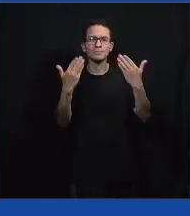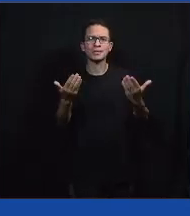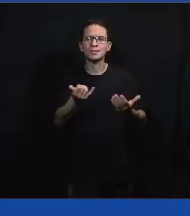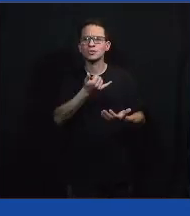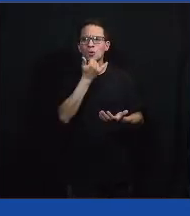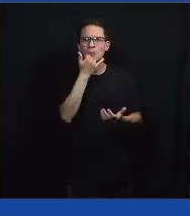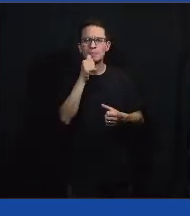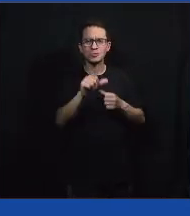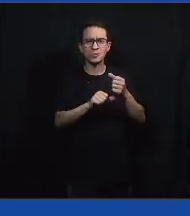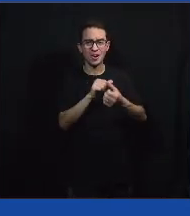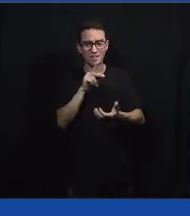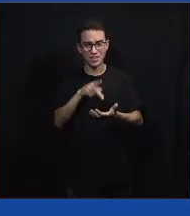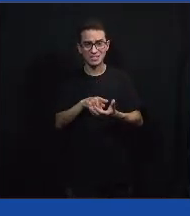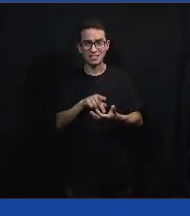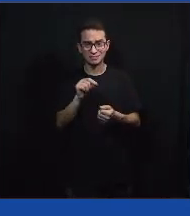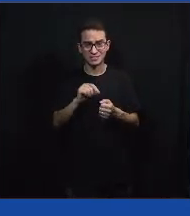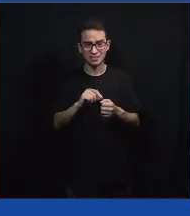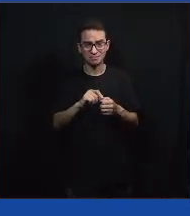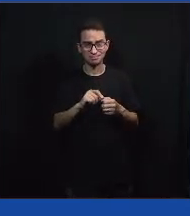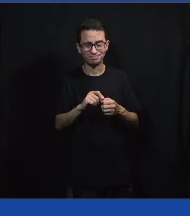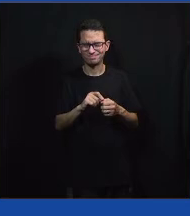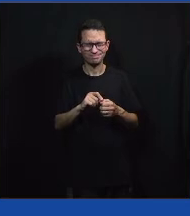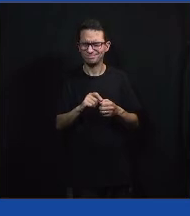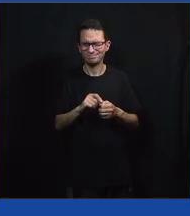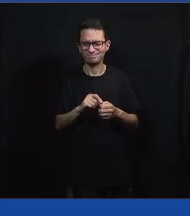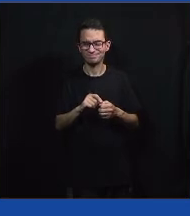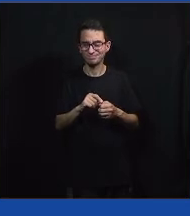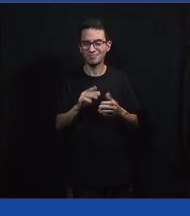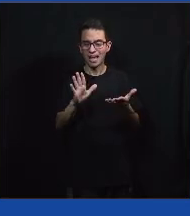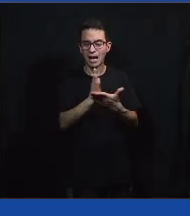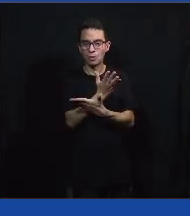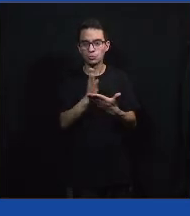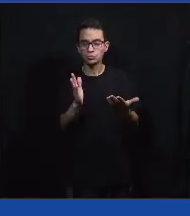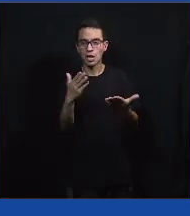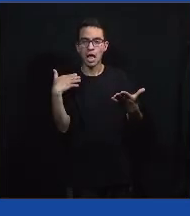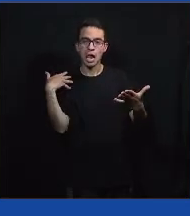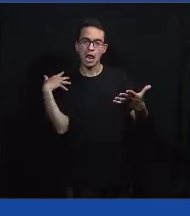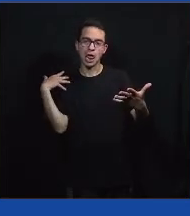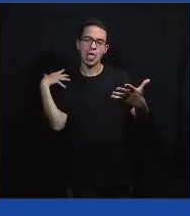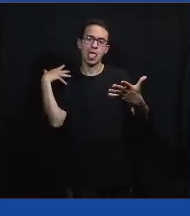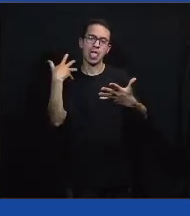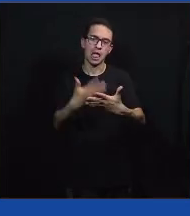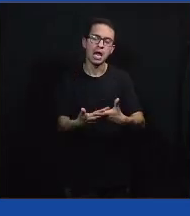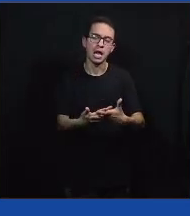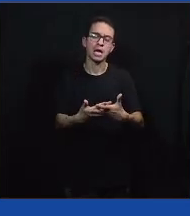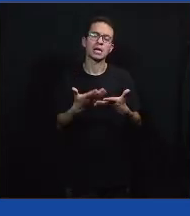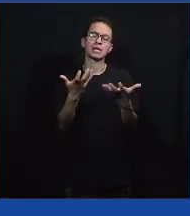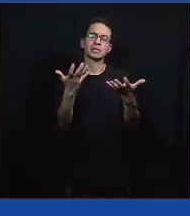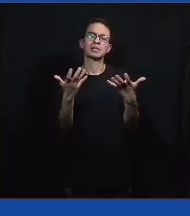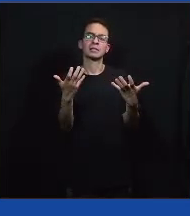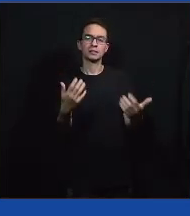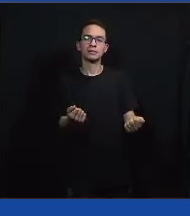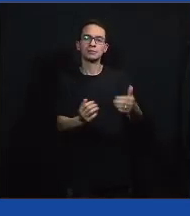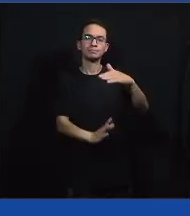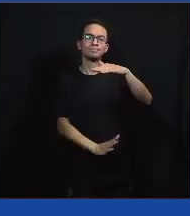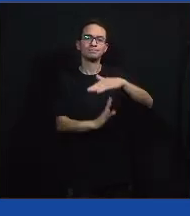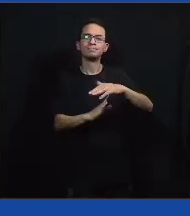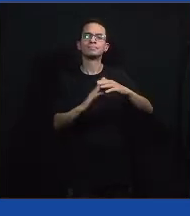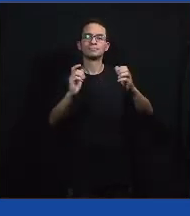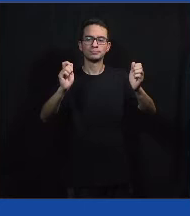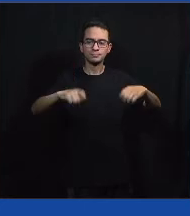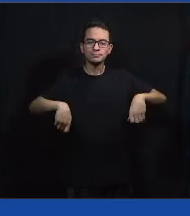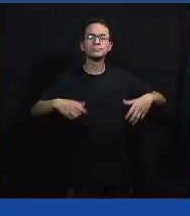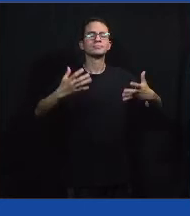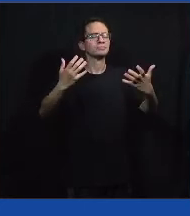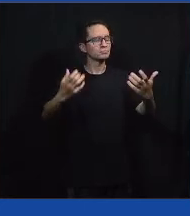transformaram em ações e talvez nem todos tenham chegado ao patamar que se minimamente pretendia. Então,